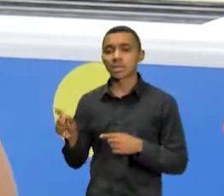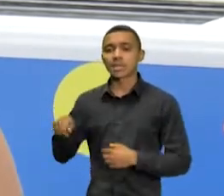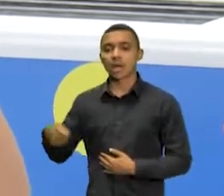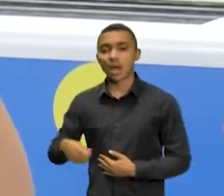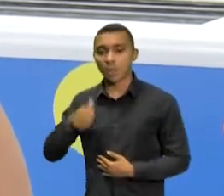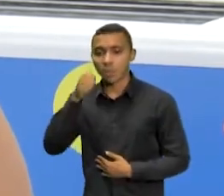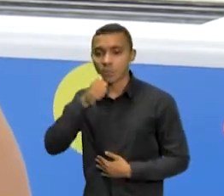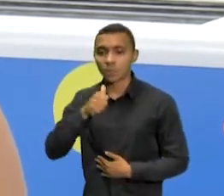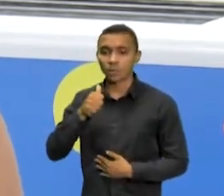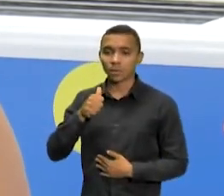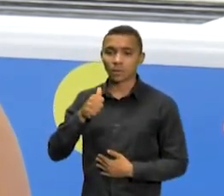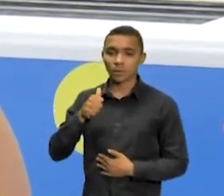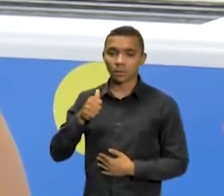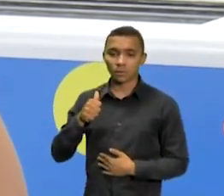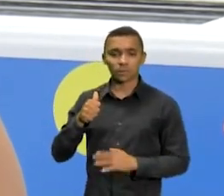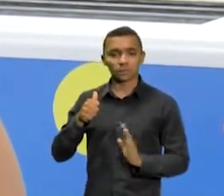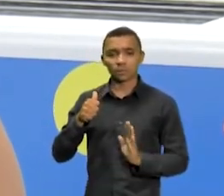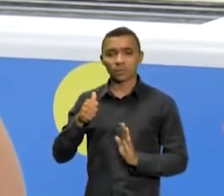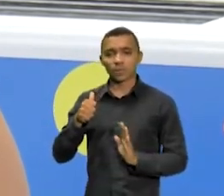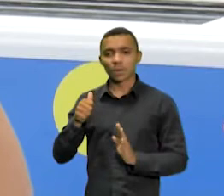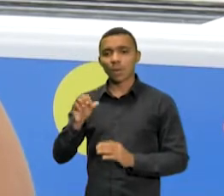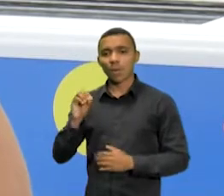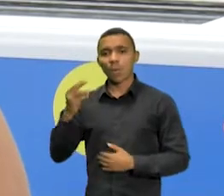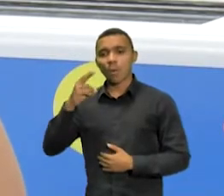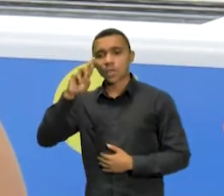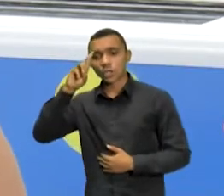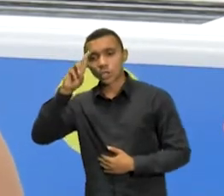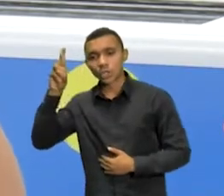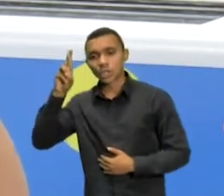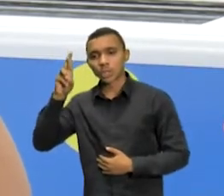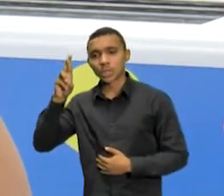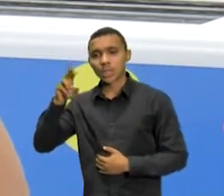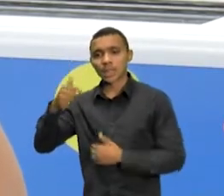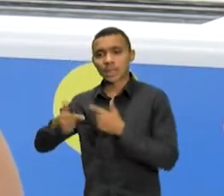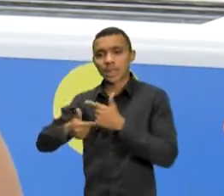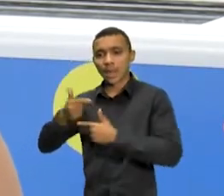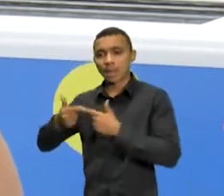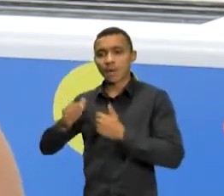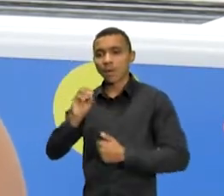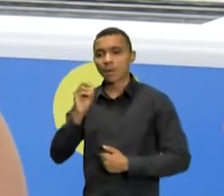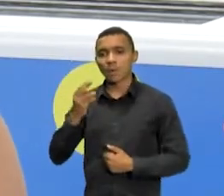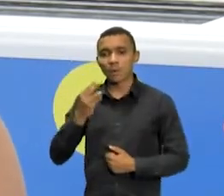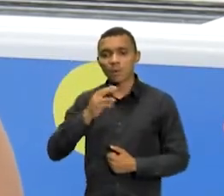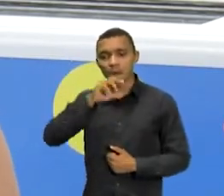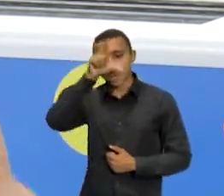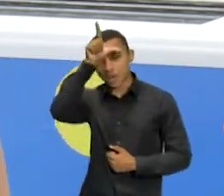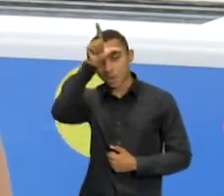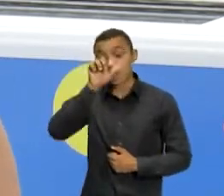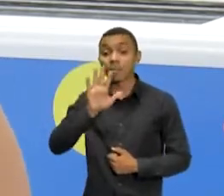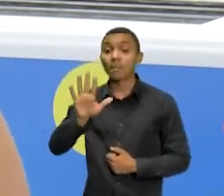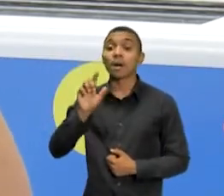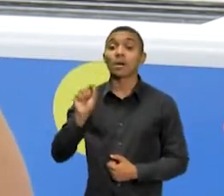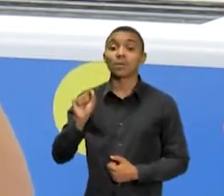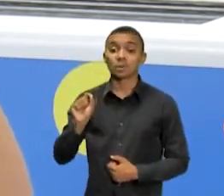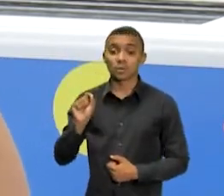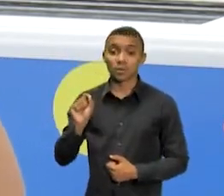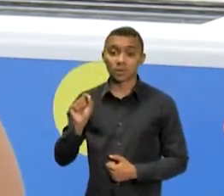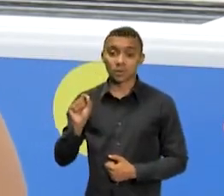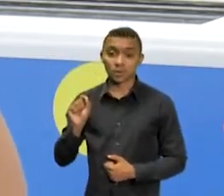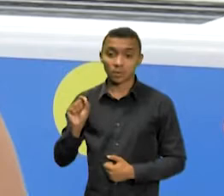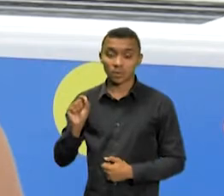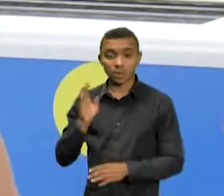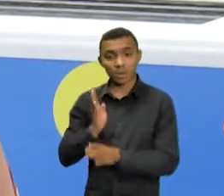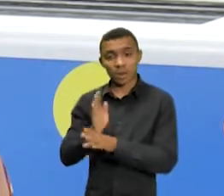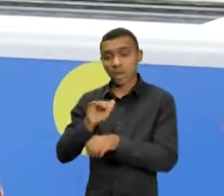estar em cargo de direção, ou de liderança, ou o que seja, mas por ser quem você